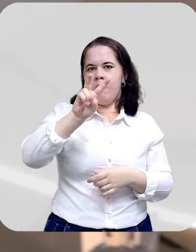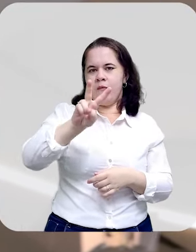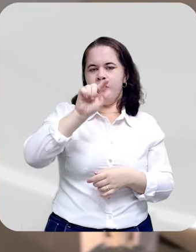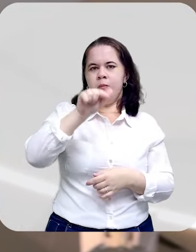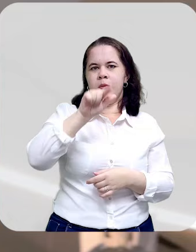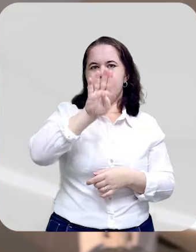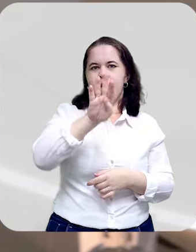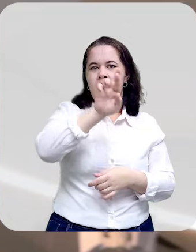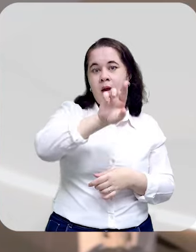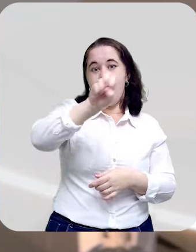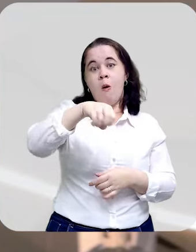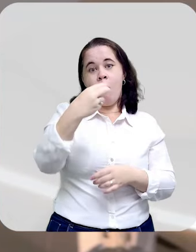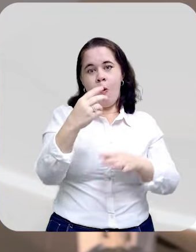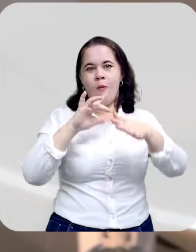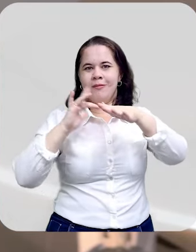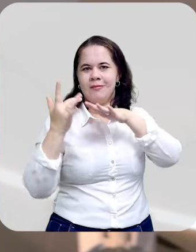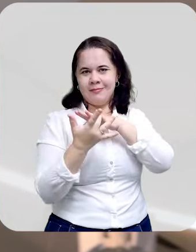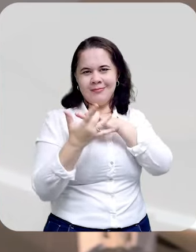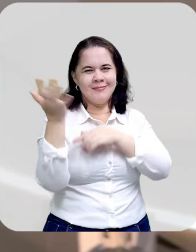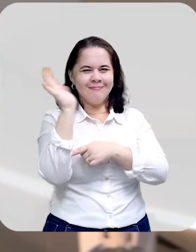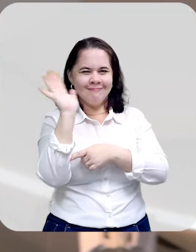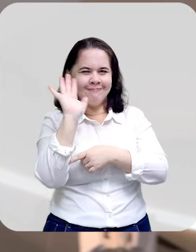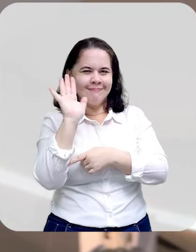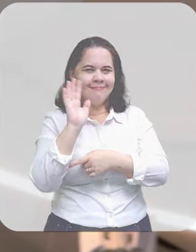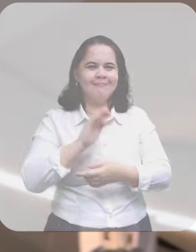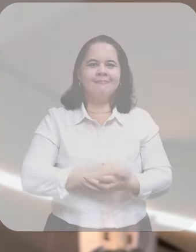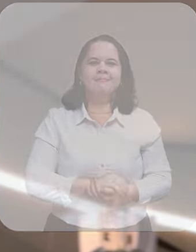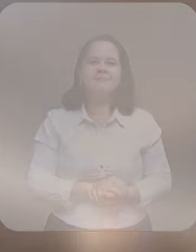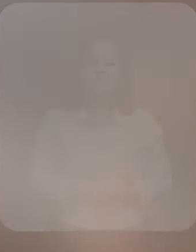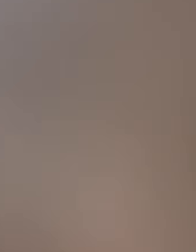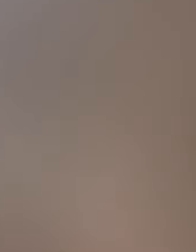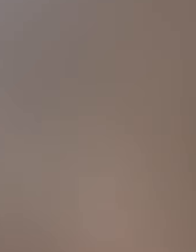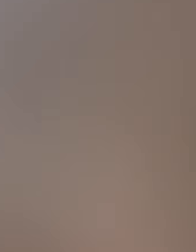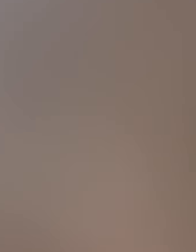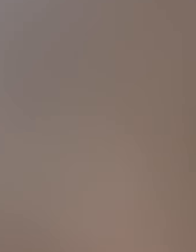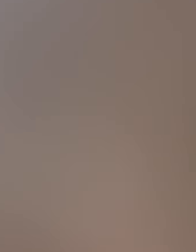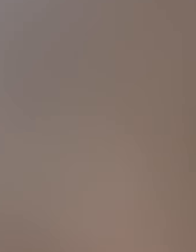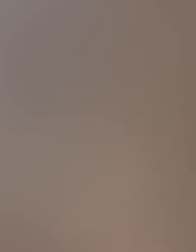.br ou aqui nas redes sociais. Até logo, pessoal!